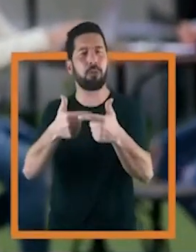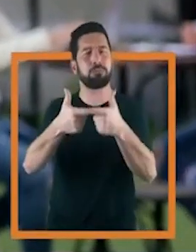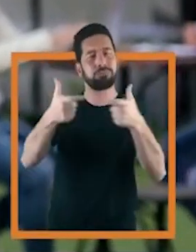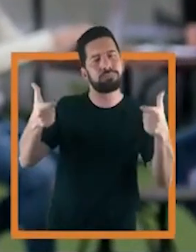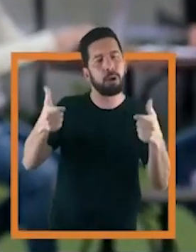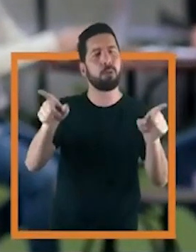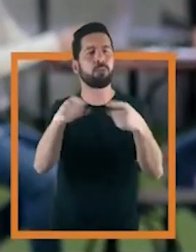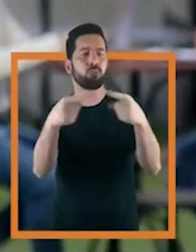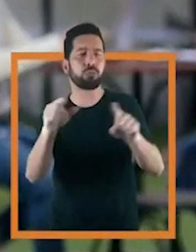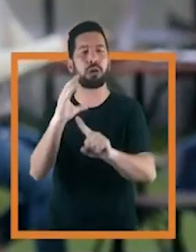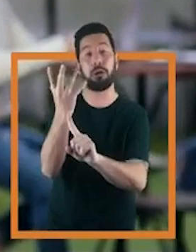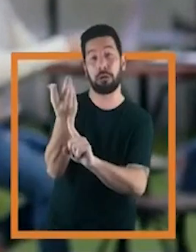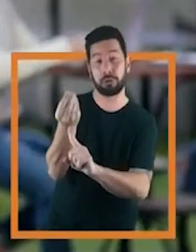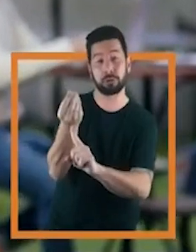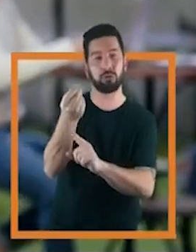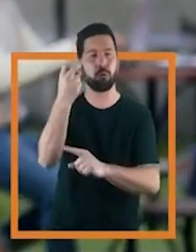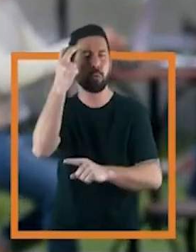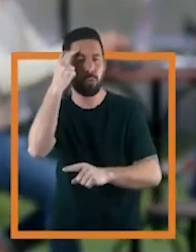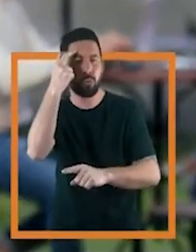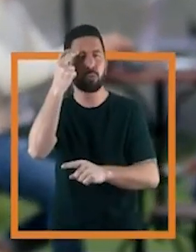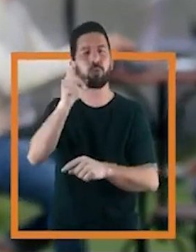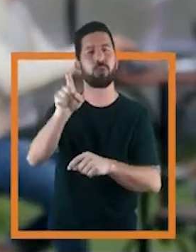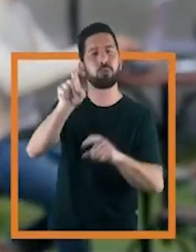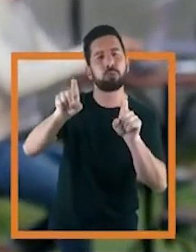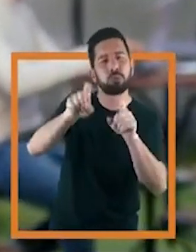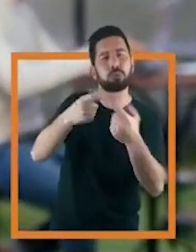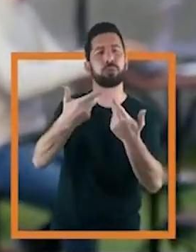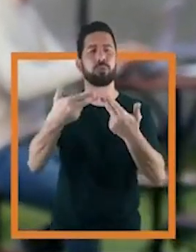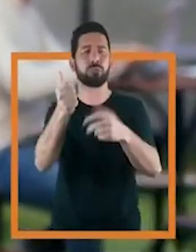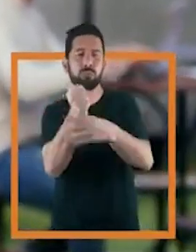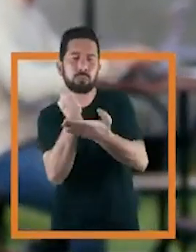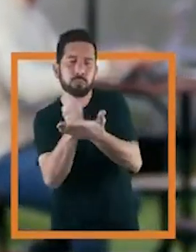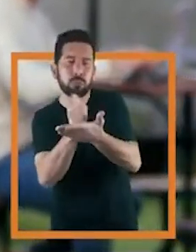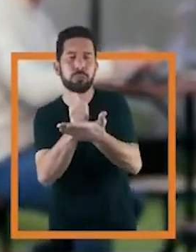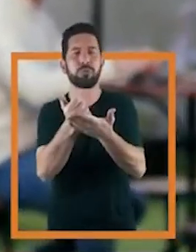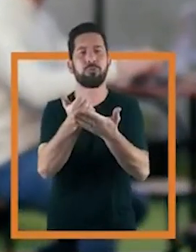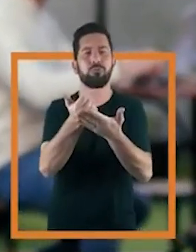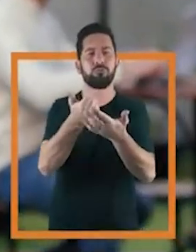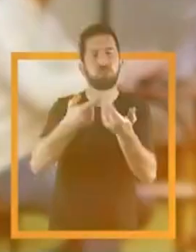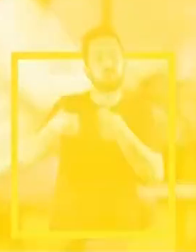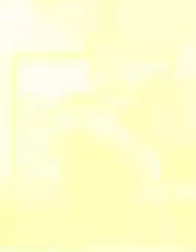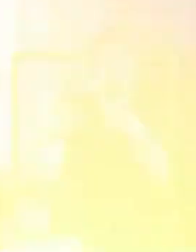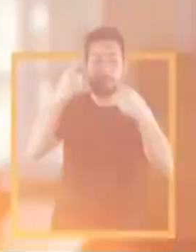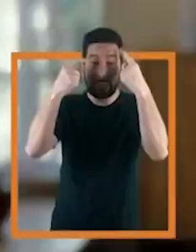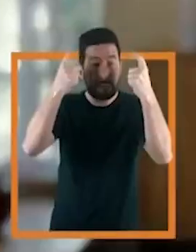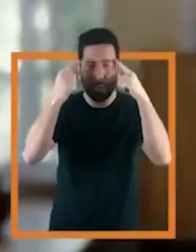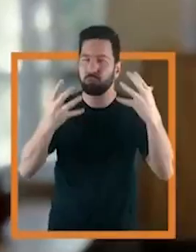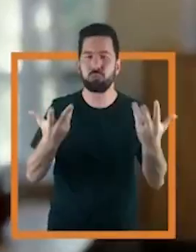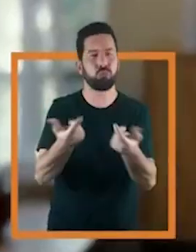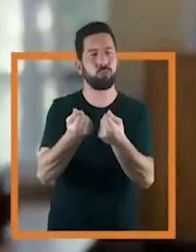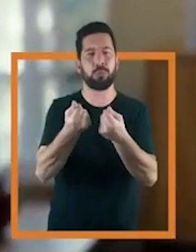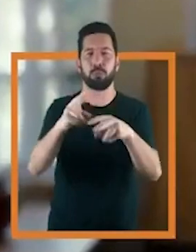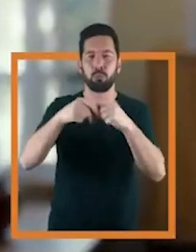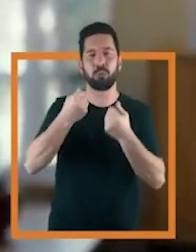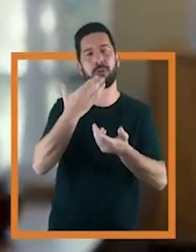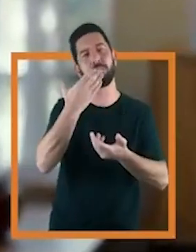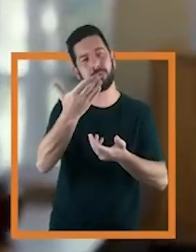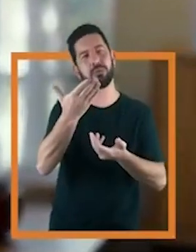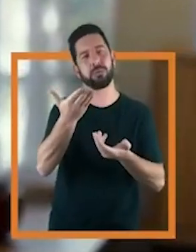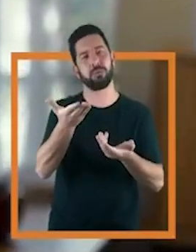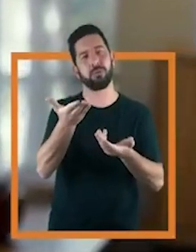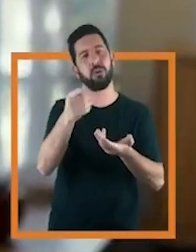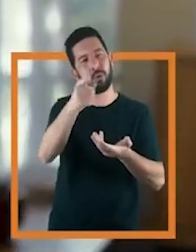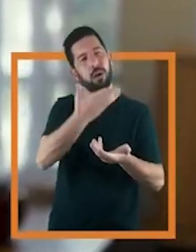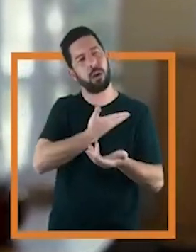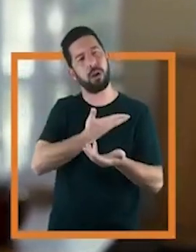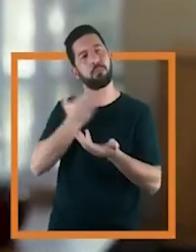Isso inclui música, arte, cultura, grafite, games, economia criativa para todos. Por isso, eu peço a